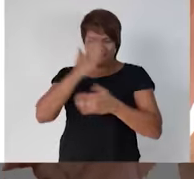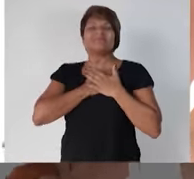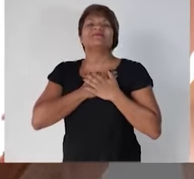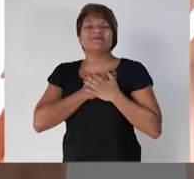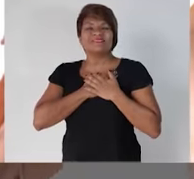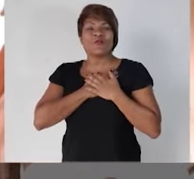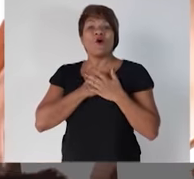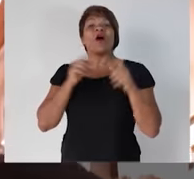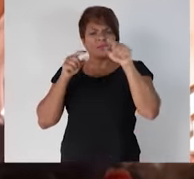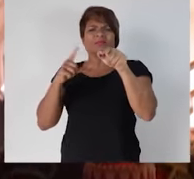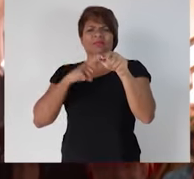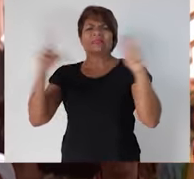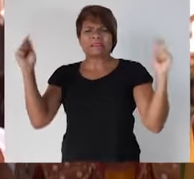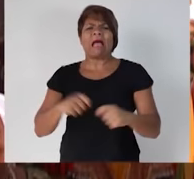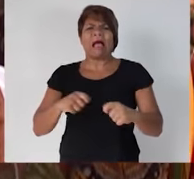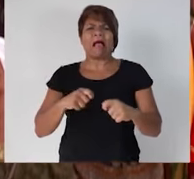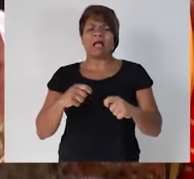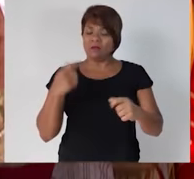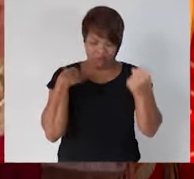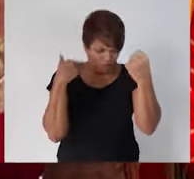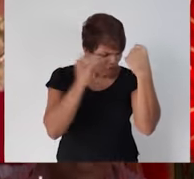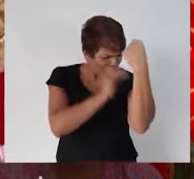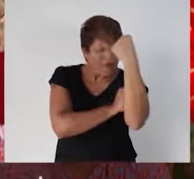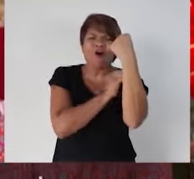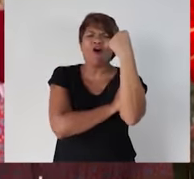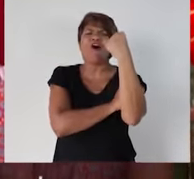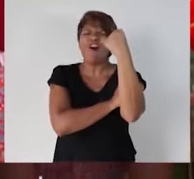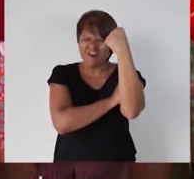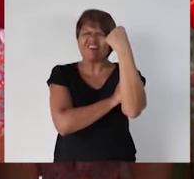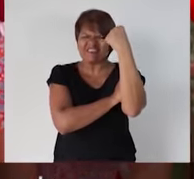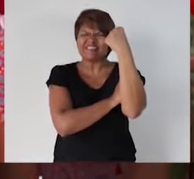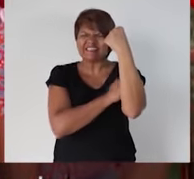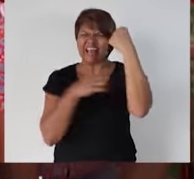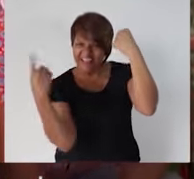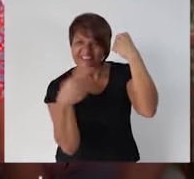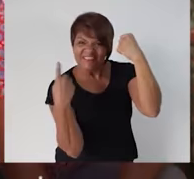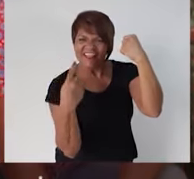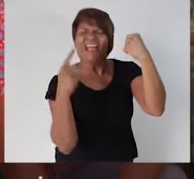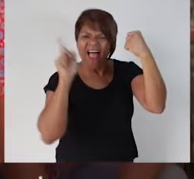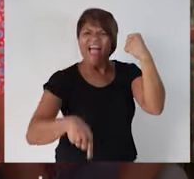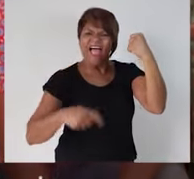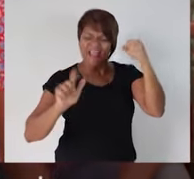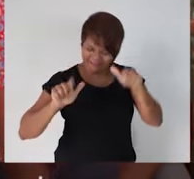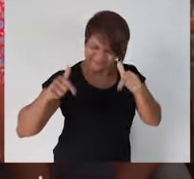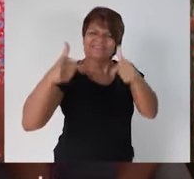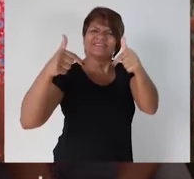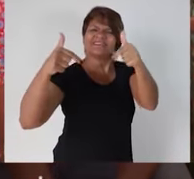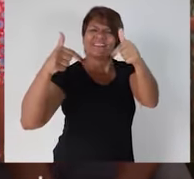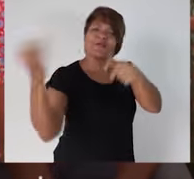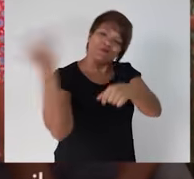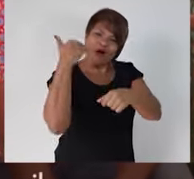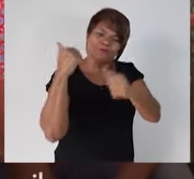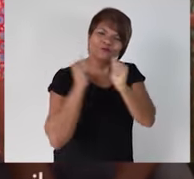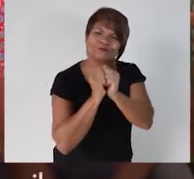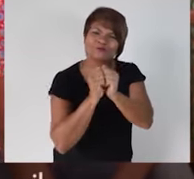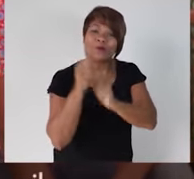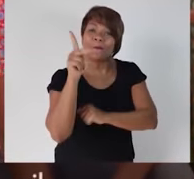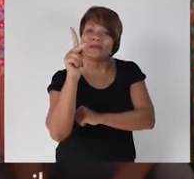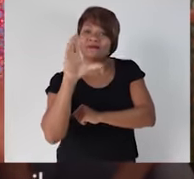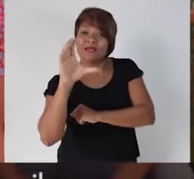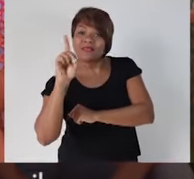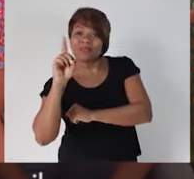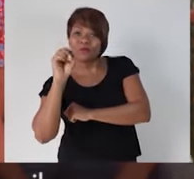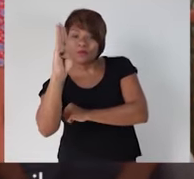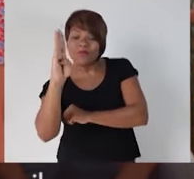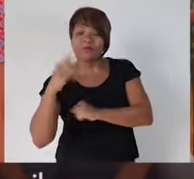jeito, e esse jeito é a nossa força. Nosso povo é valente. Vamos juntos, vem com a gente. PCdoB,